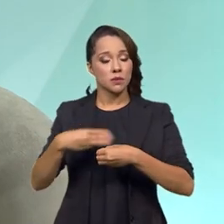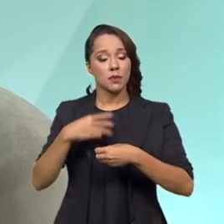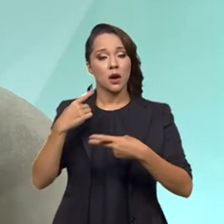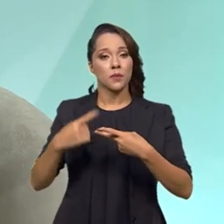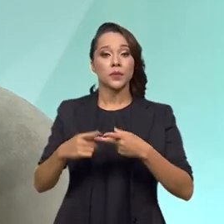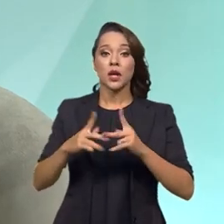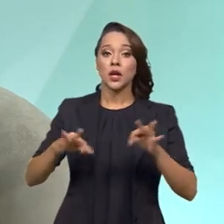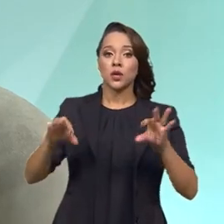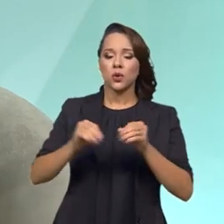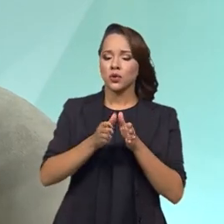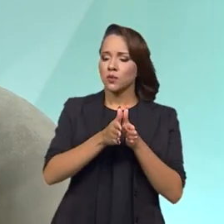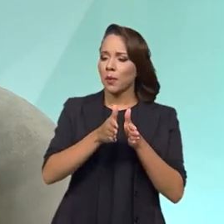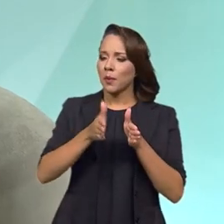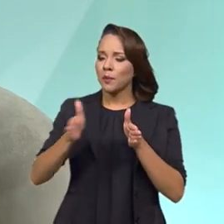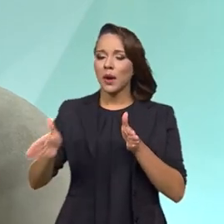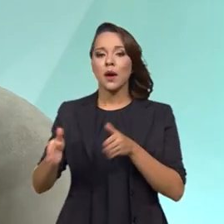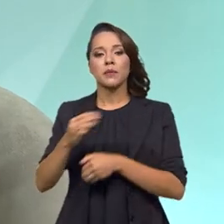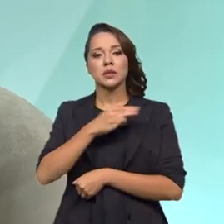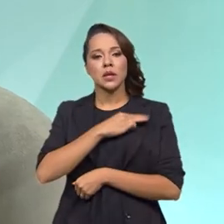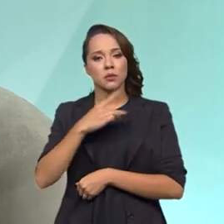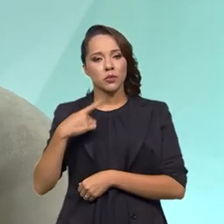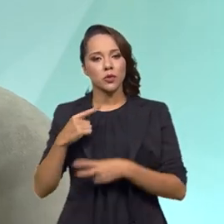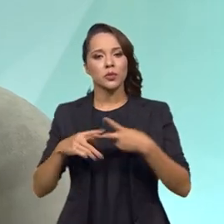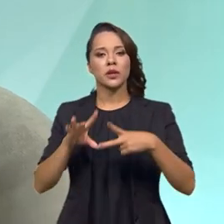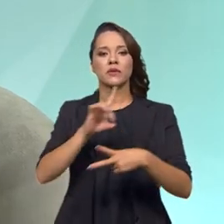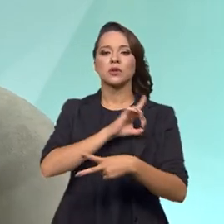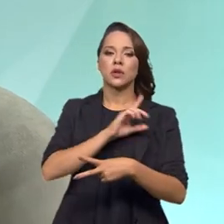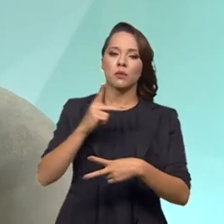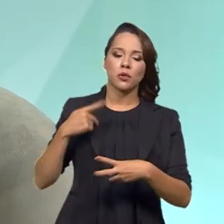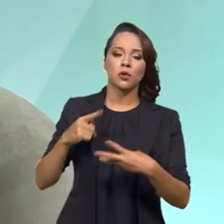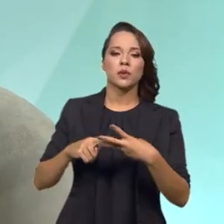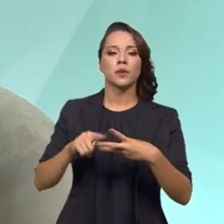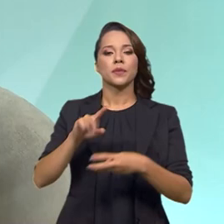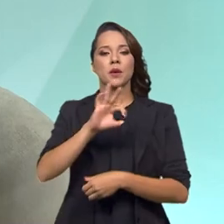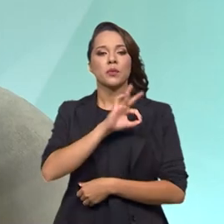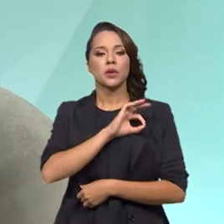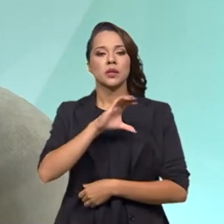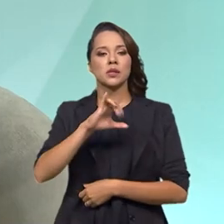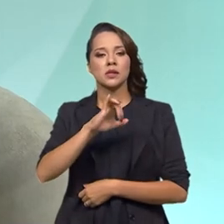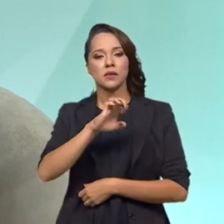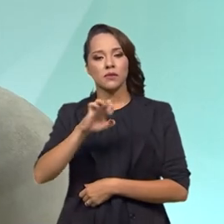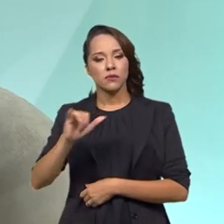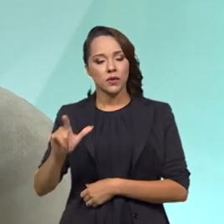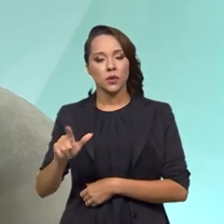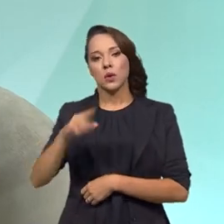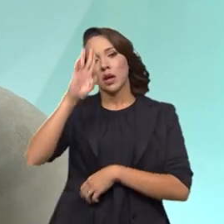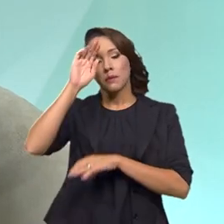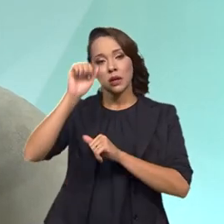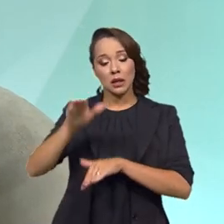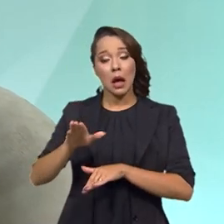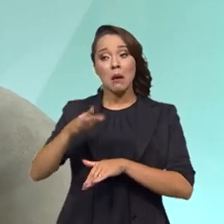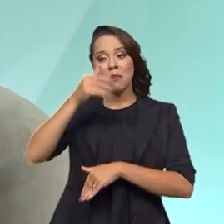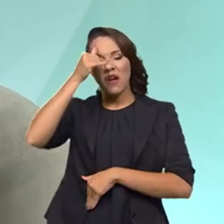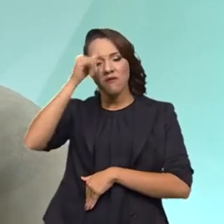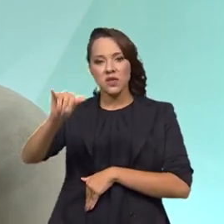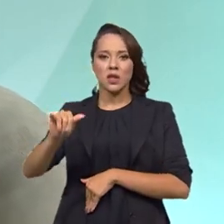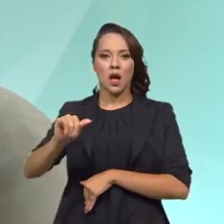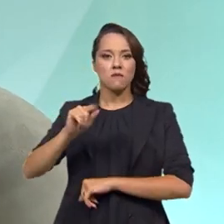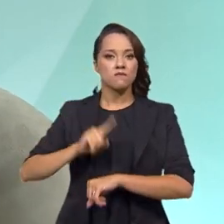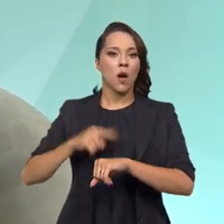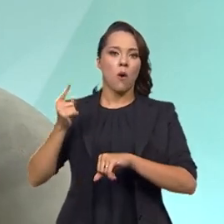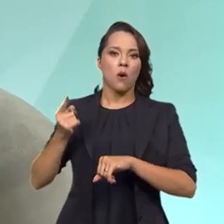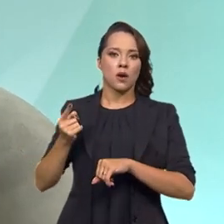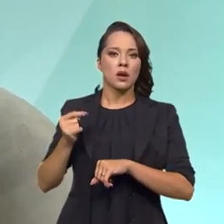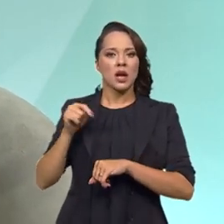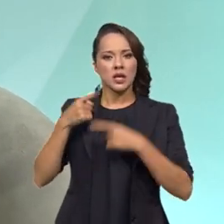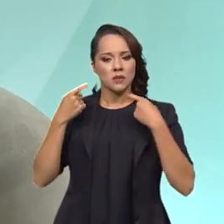e todos os segmentos, Ministério Público, Defensoria Pública, Polícia Civil e Polícia Militar, para que a gente possa coibir de forma imediata